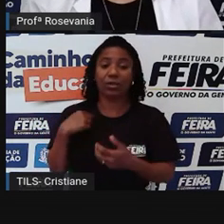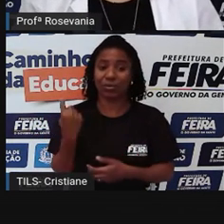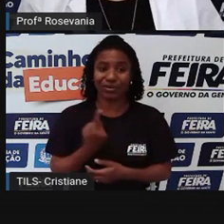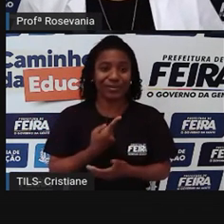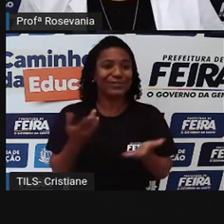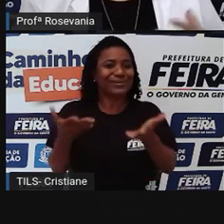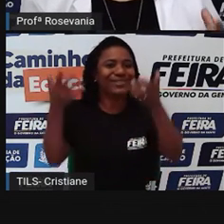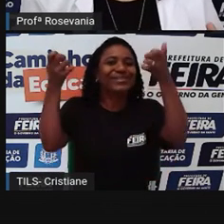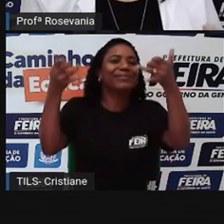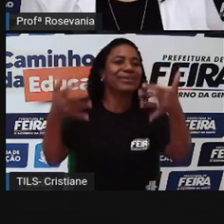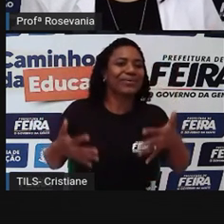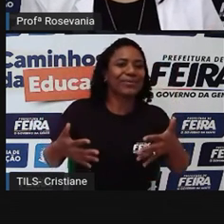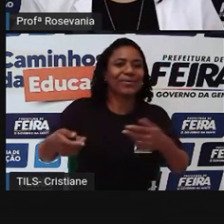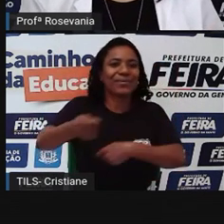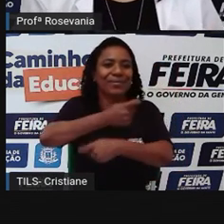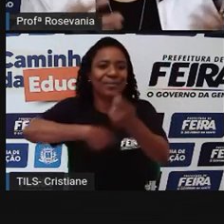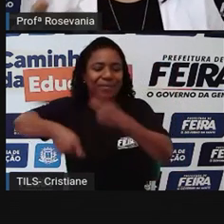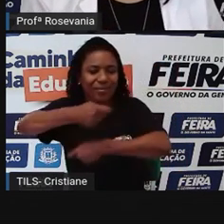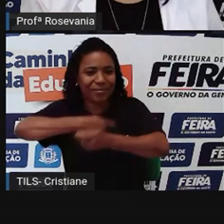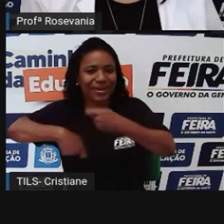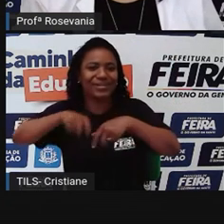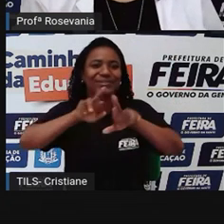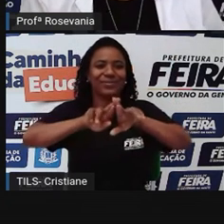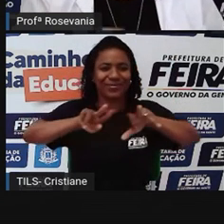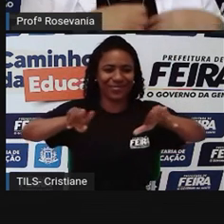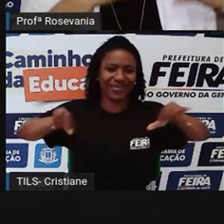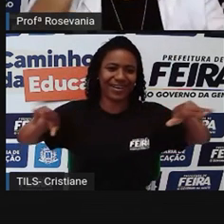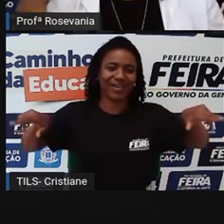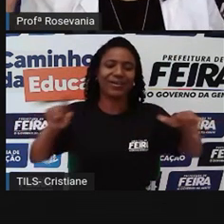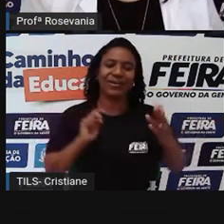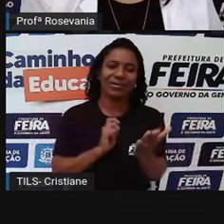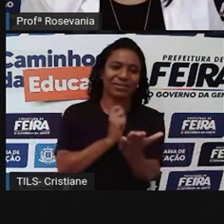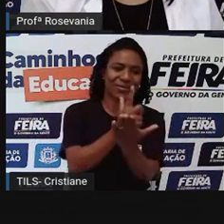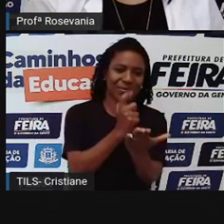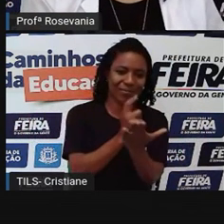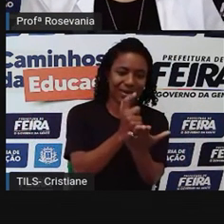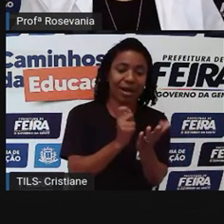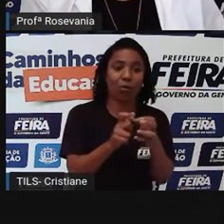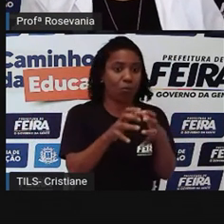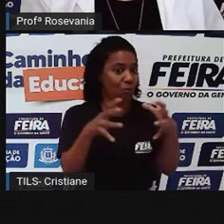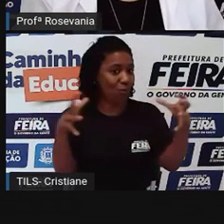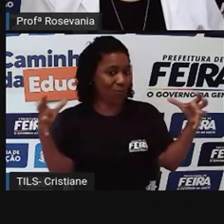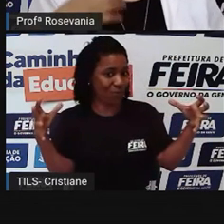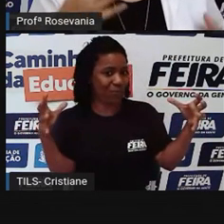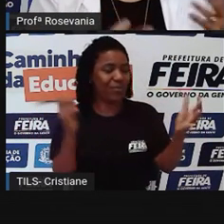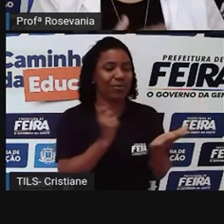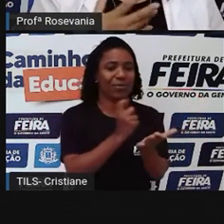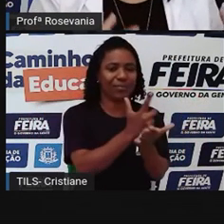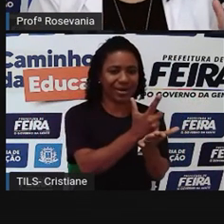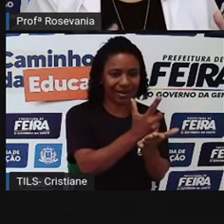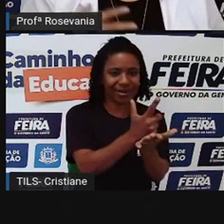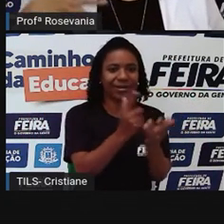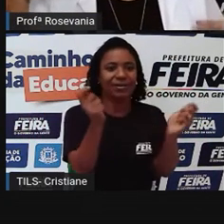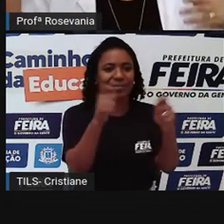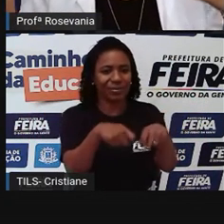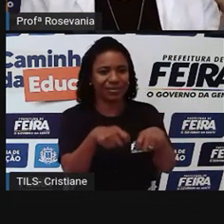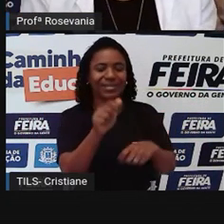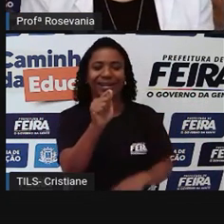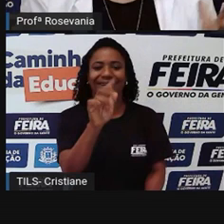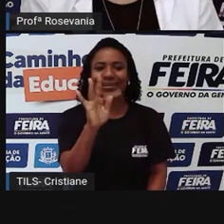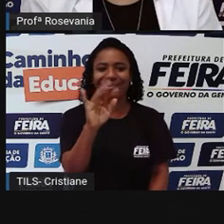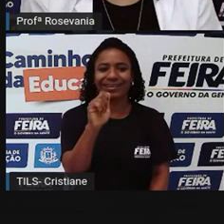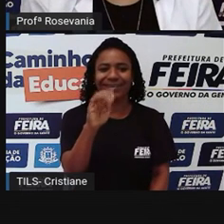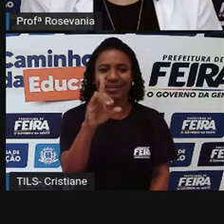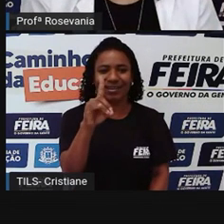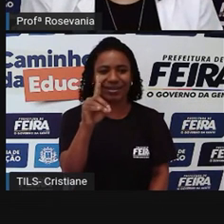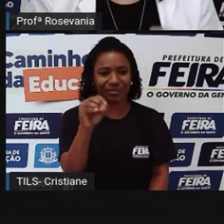comércio onde você pode comprar fisicamente uma grande quantidade de produtos, que são os comércios atacadistas, você